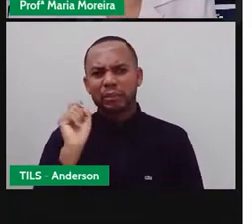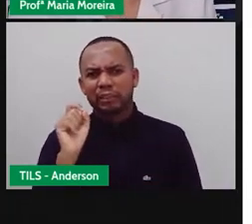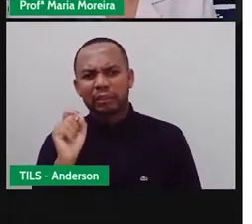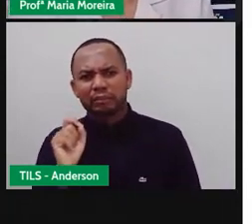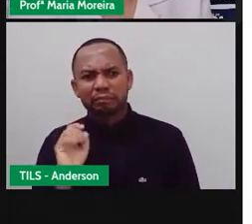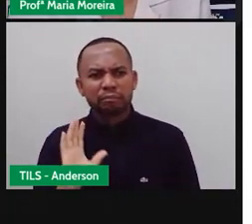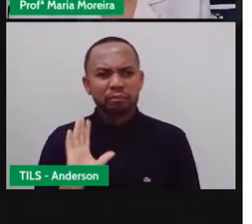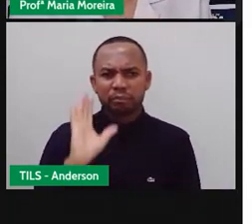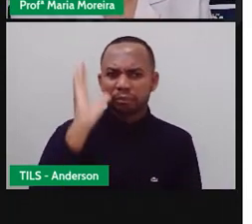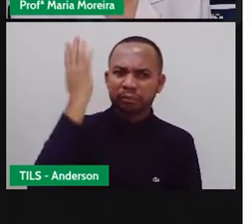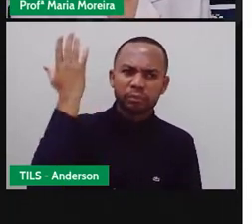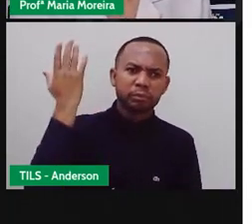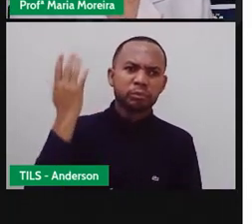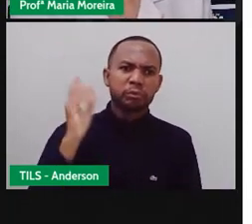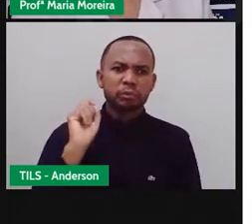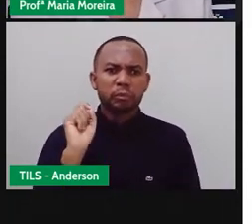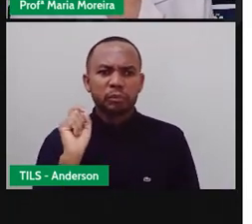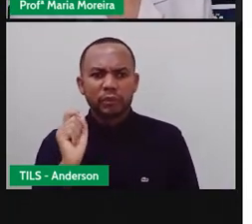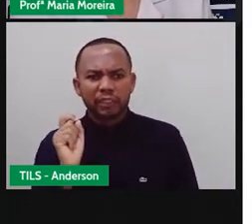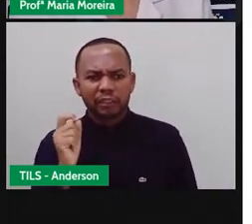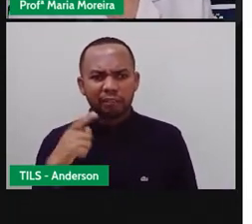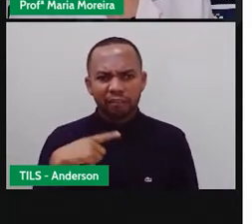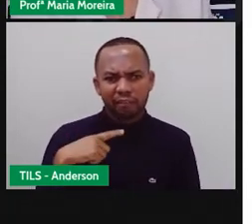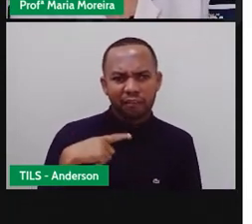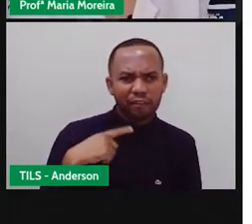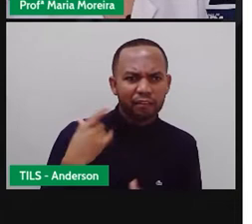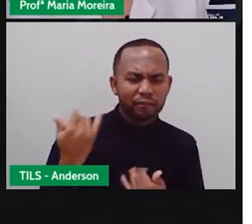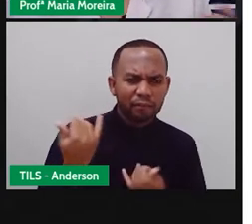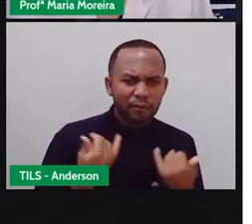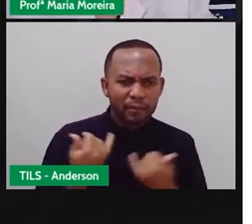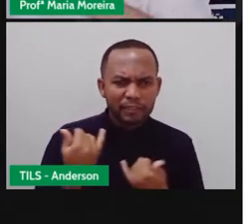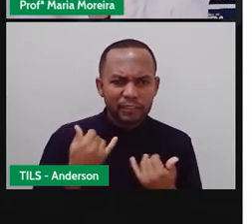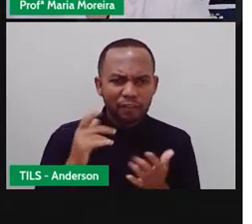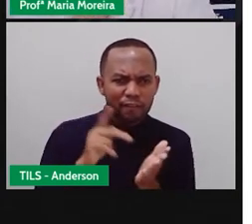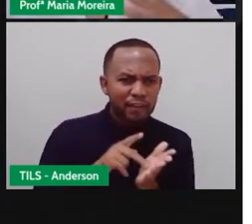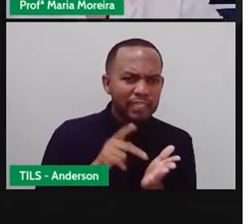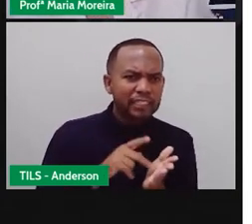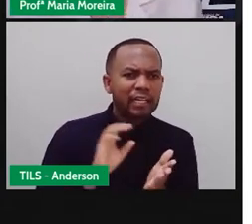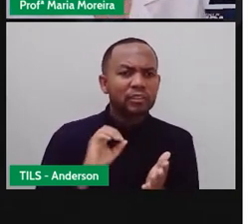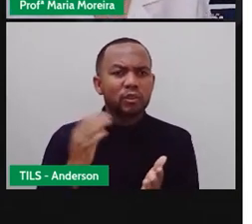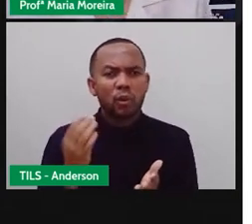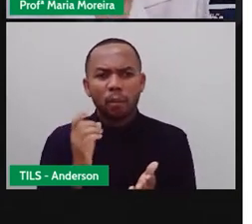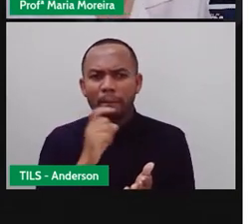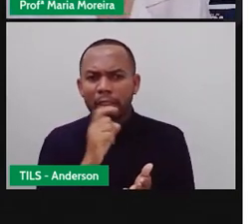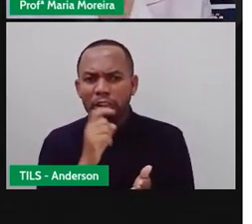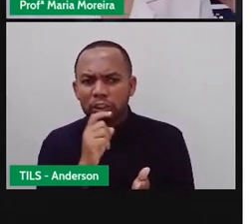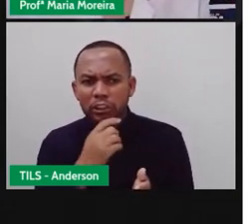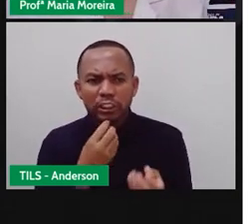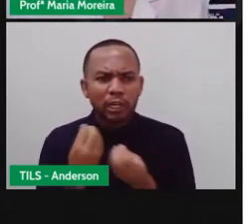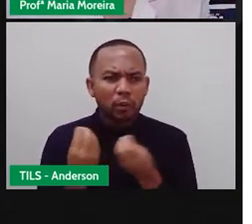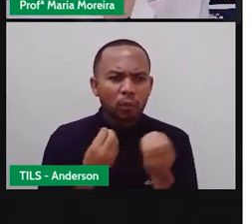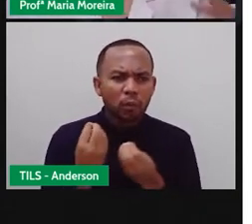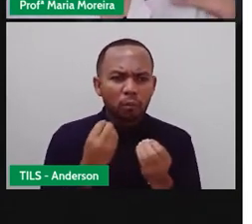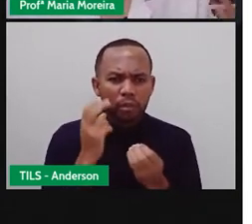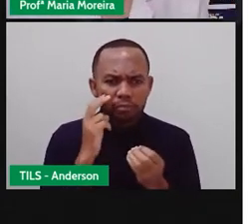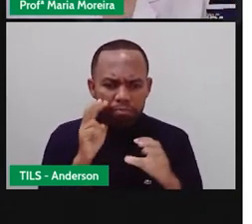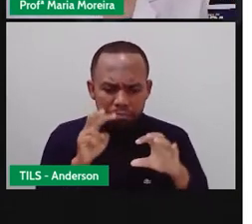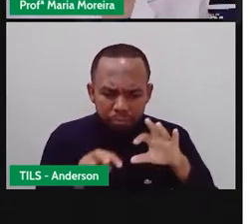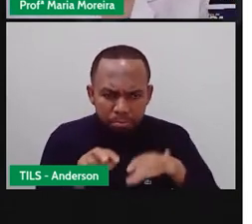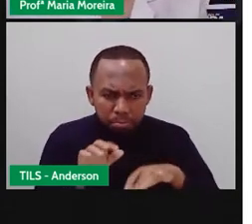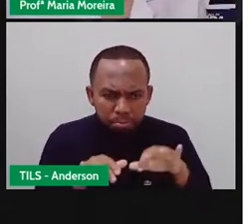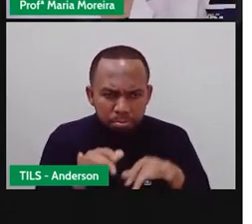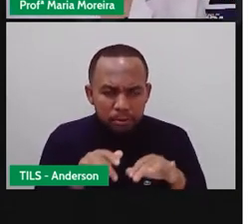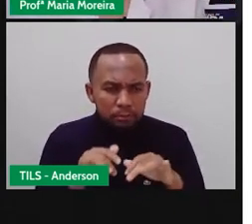Basta que eu abro o Google, né? Abro um site, aí eu vou descobrir se aquilo de fato é verdade ou não. E isso é